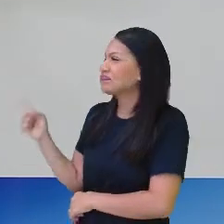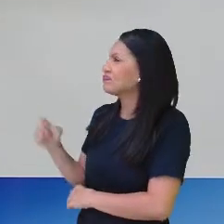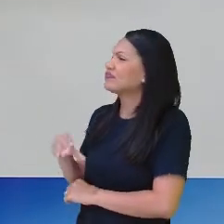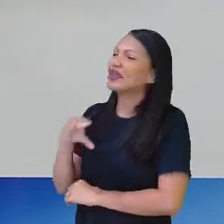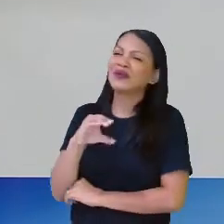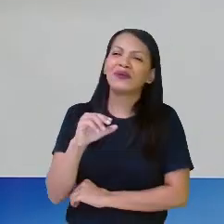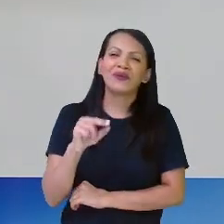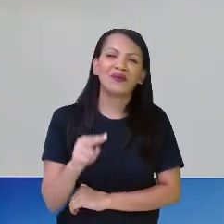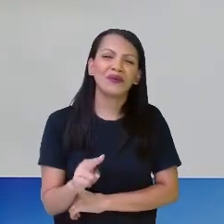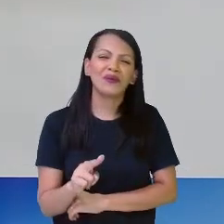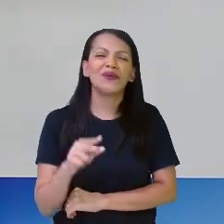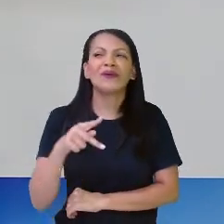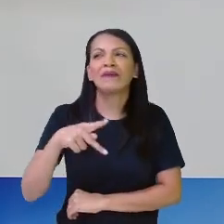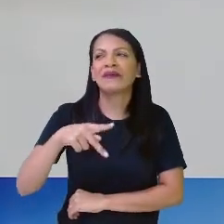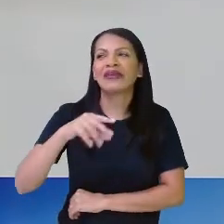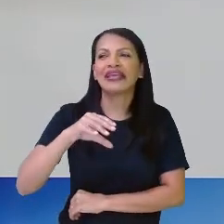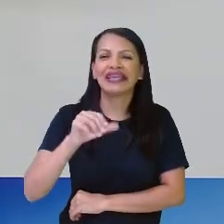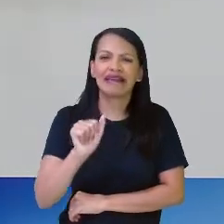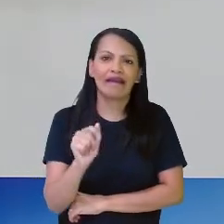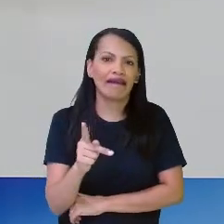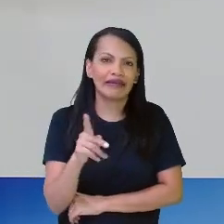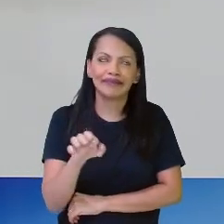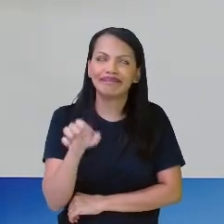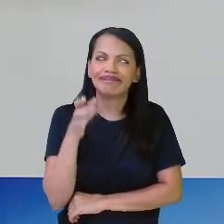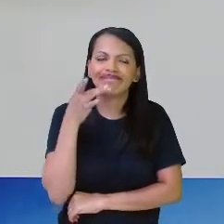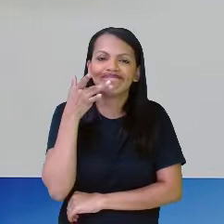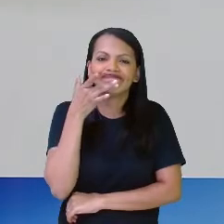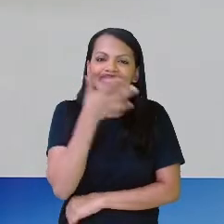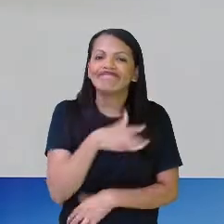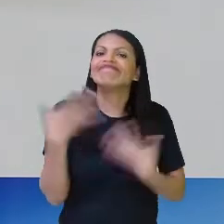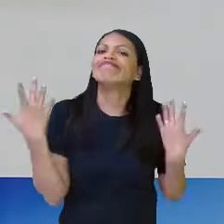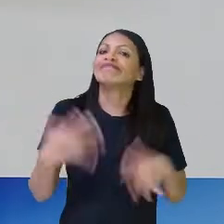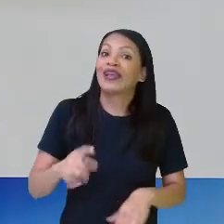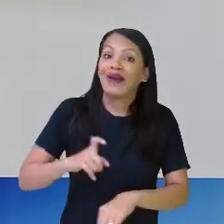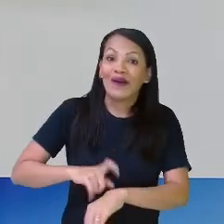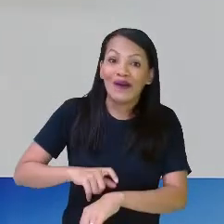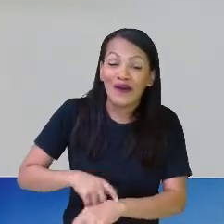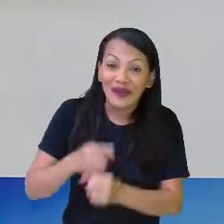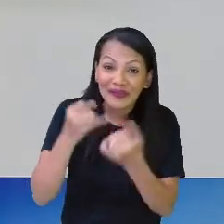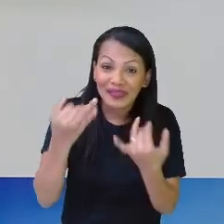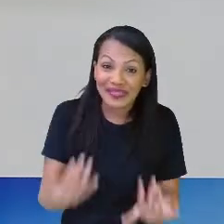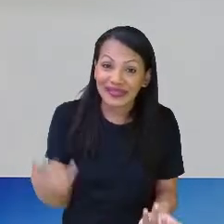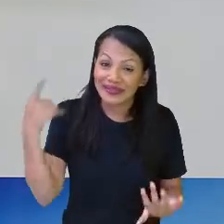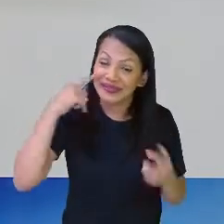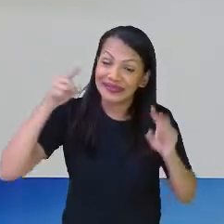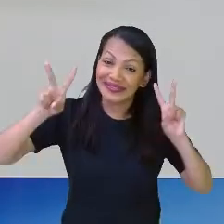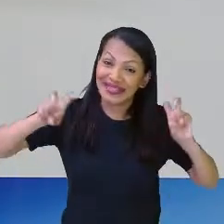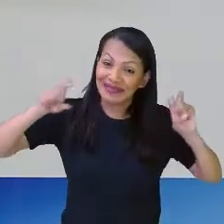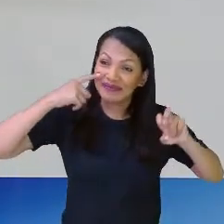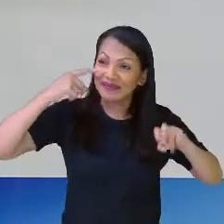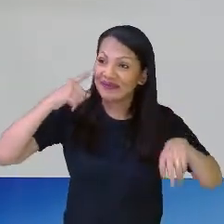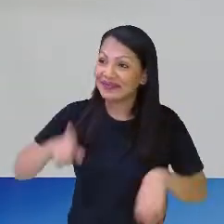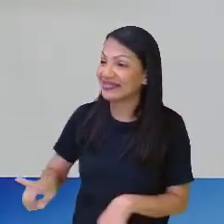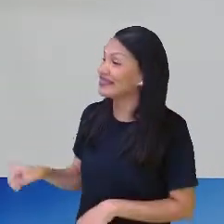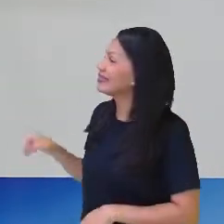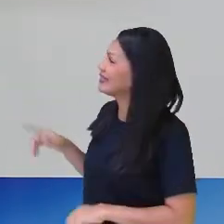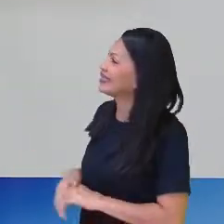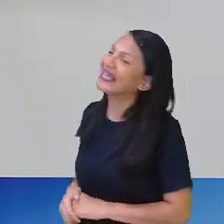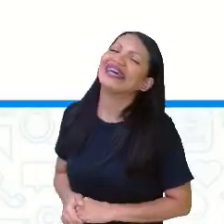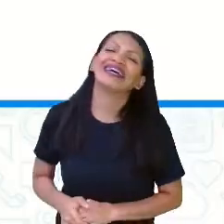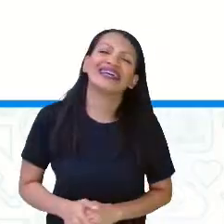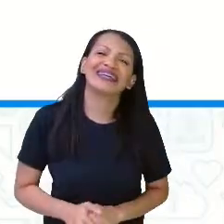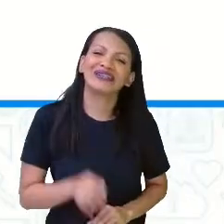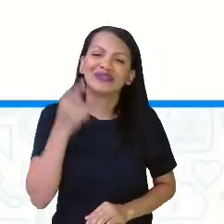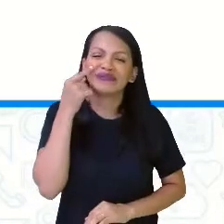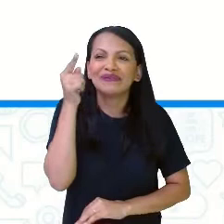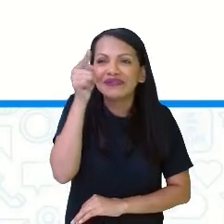professora Márcia, falando de cupcake, professora. Pois é, né, gente? E aqui, ó, eu circulei todos os